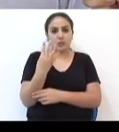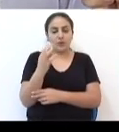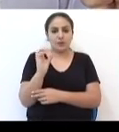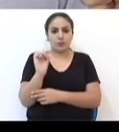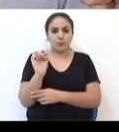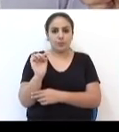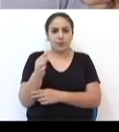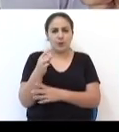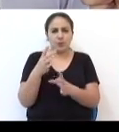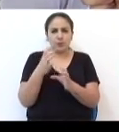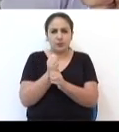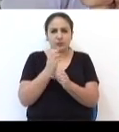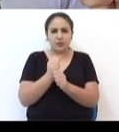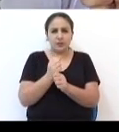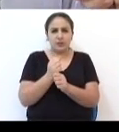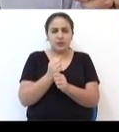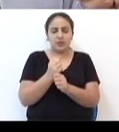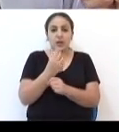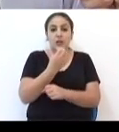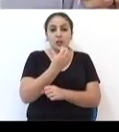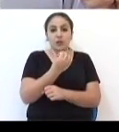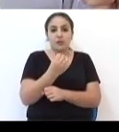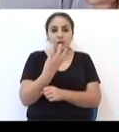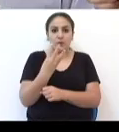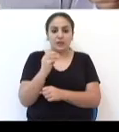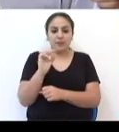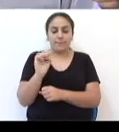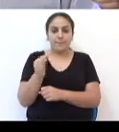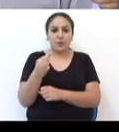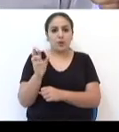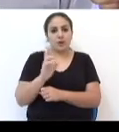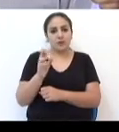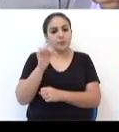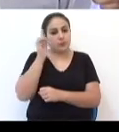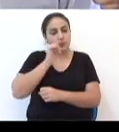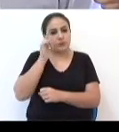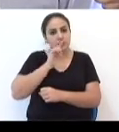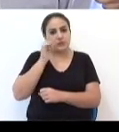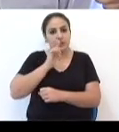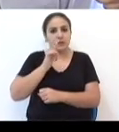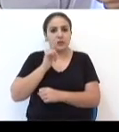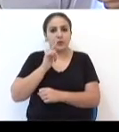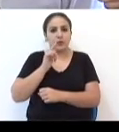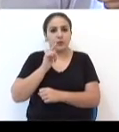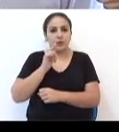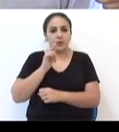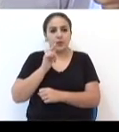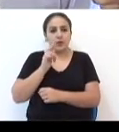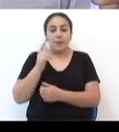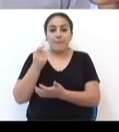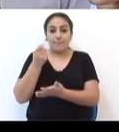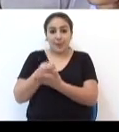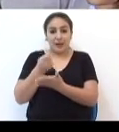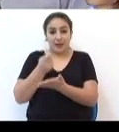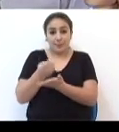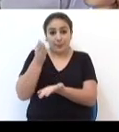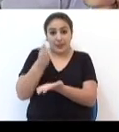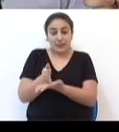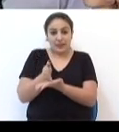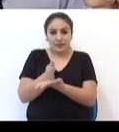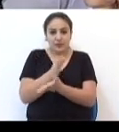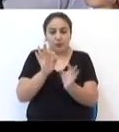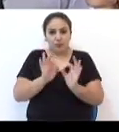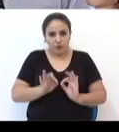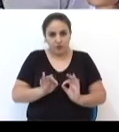contabiliza aproximadamente 940 mil reais, que vai ser suficiente para financiar quase que a metade do projeto de instalação de